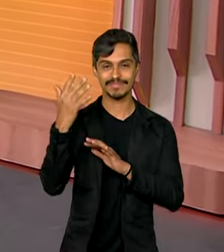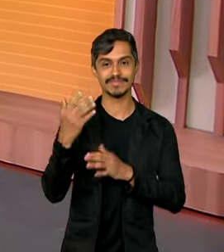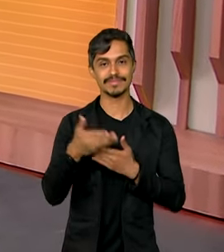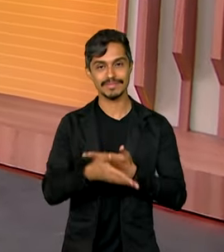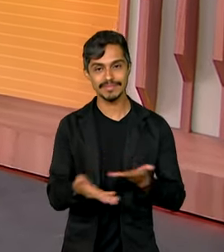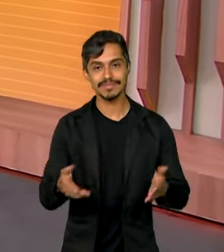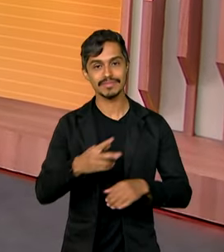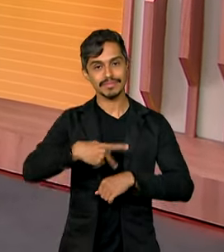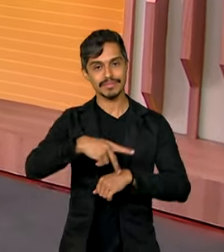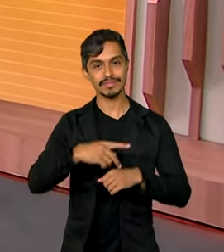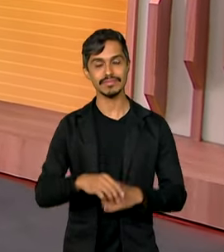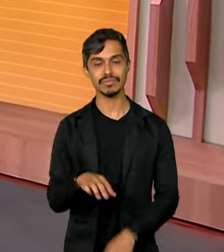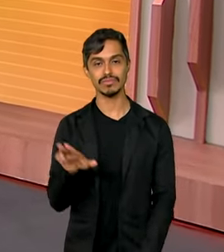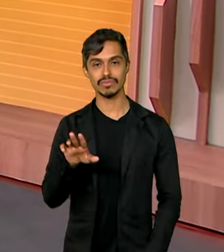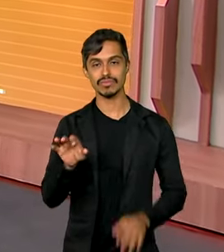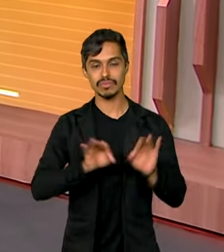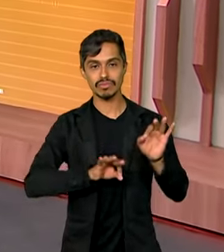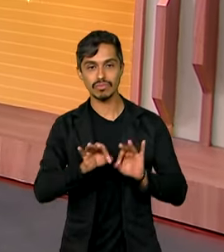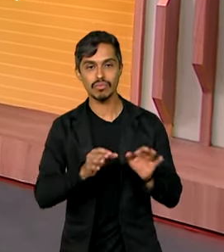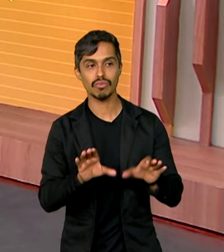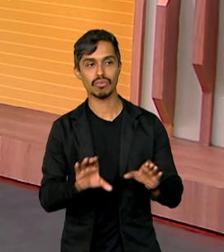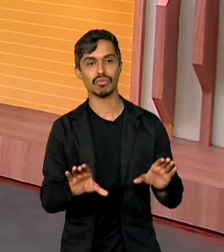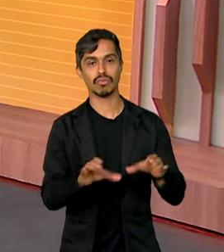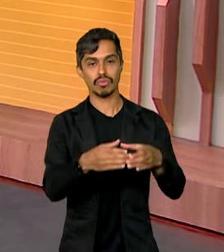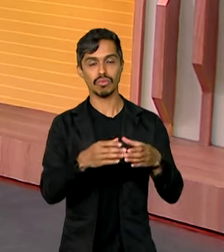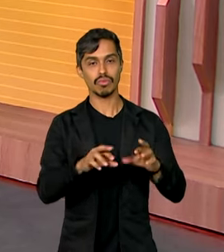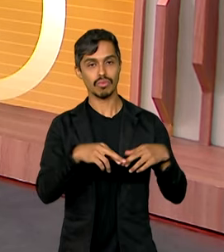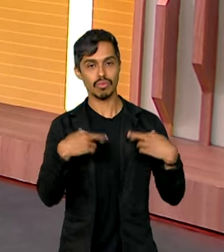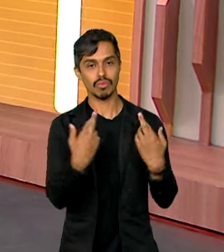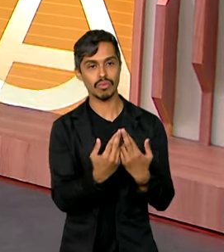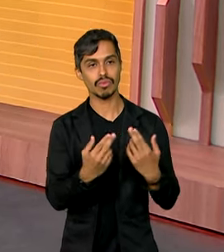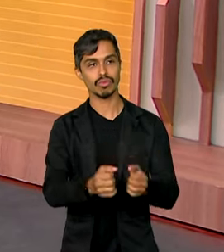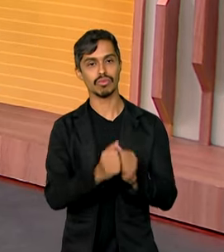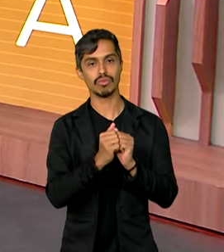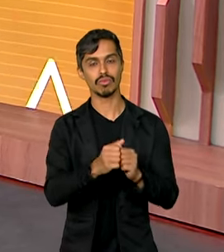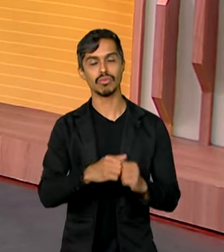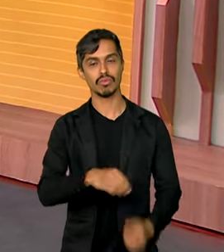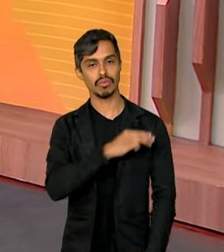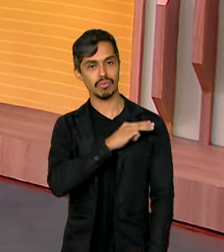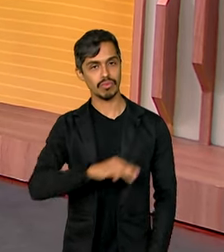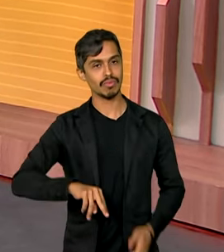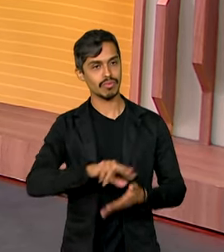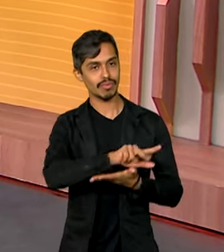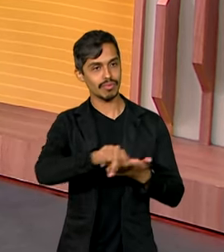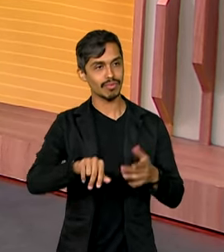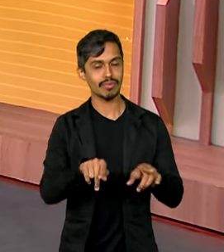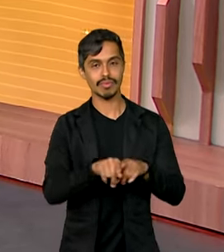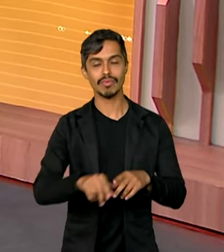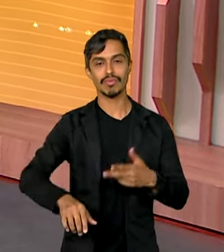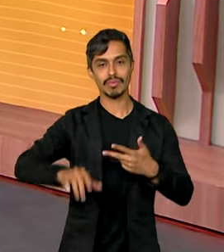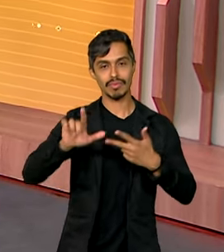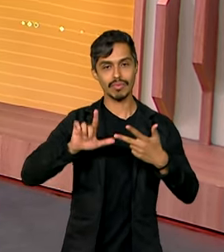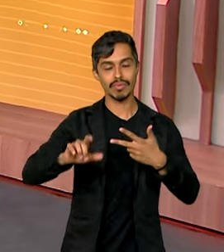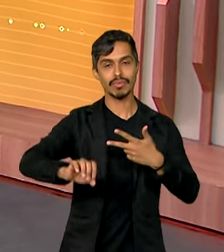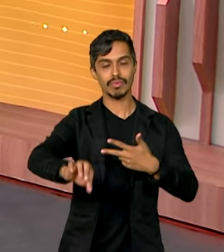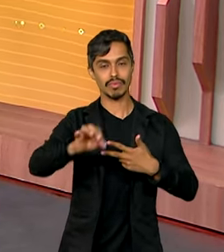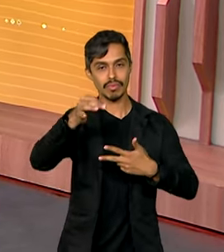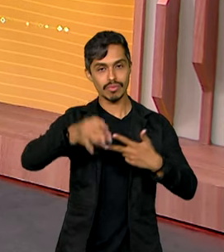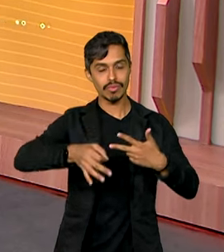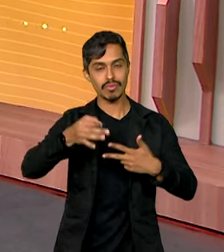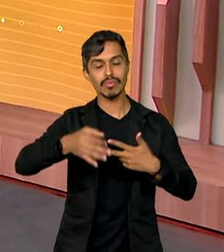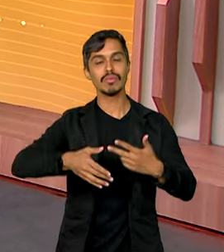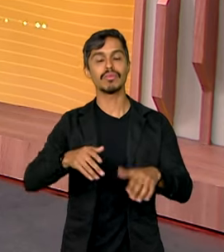presidente Lula coordena hoje uma reunião com ministros, os poderes legislativo e judiciário para discutir